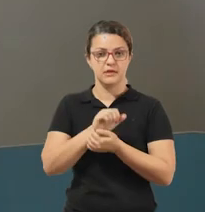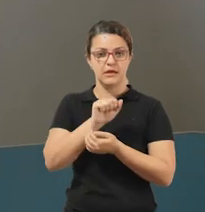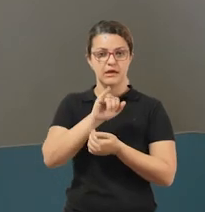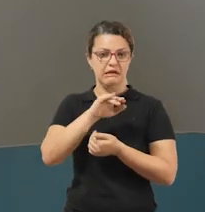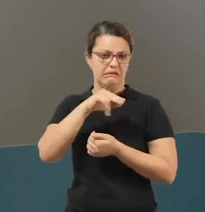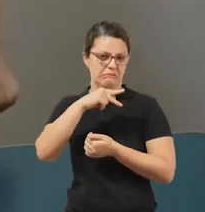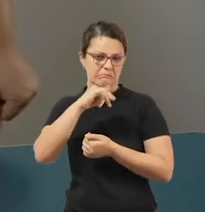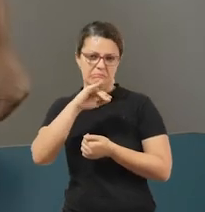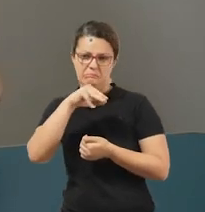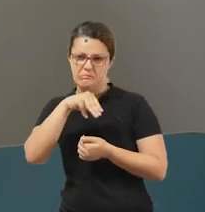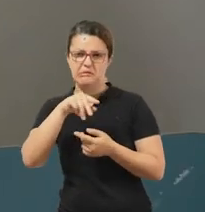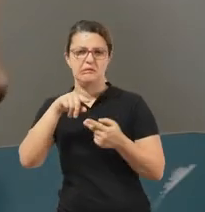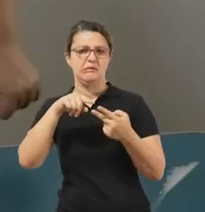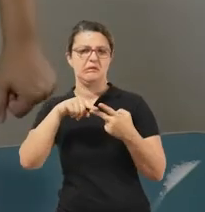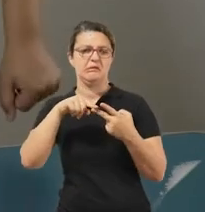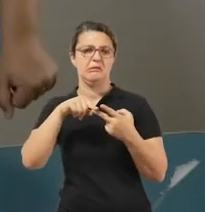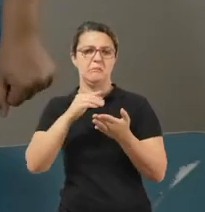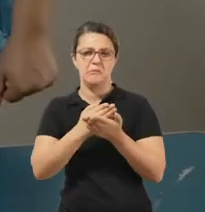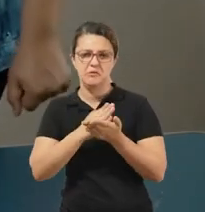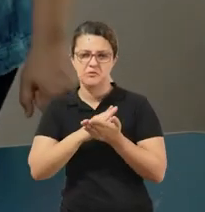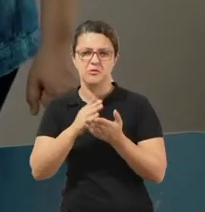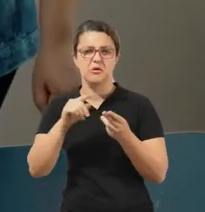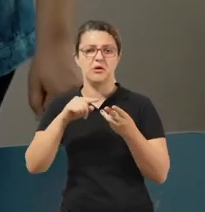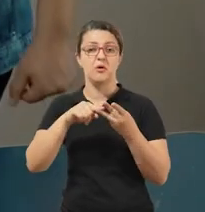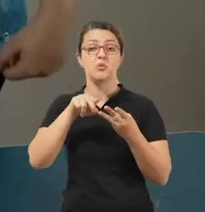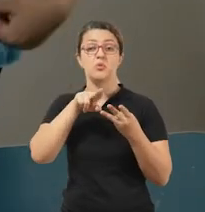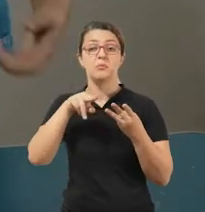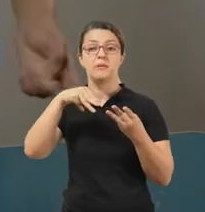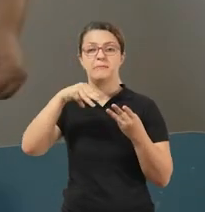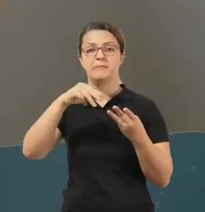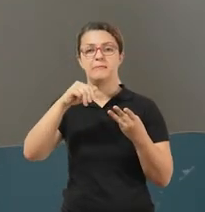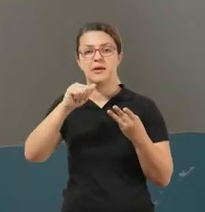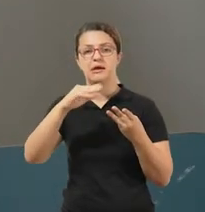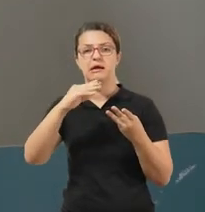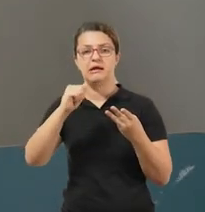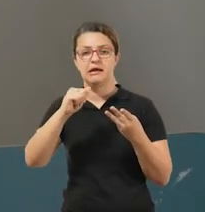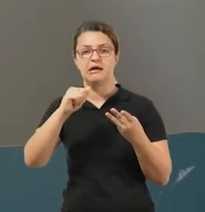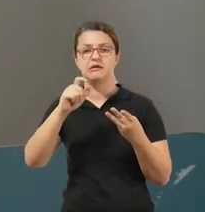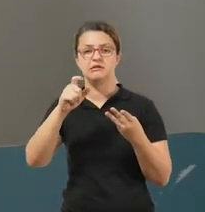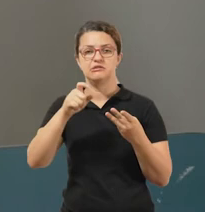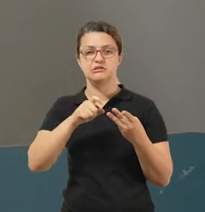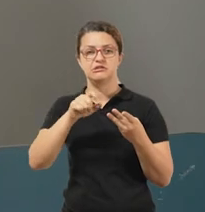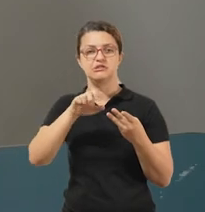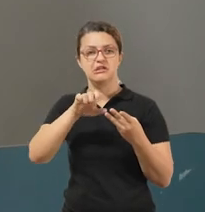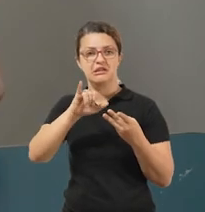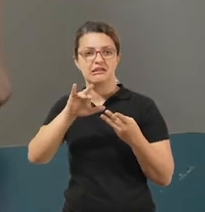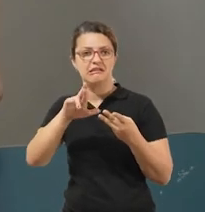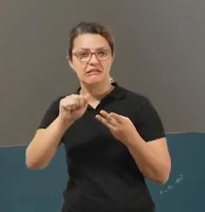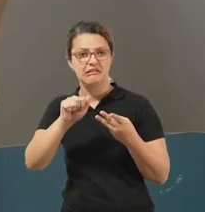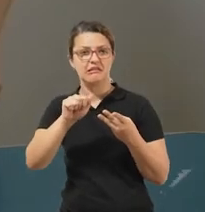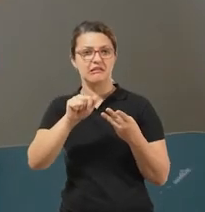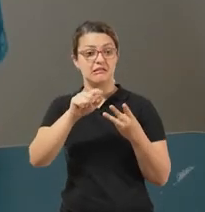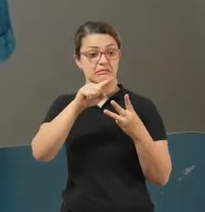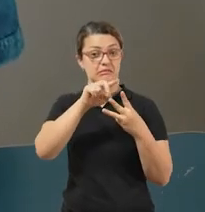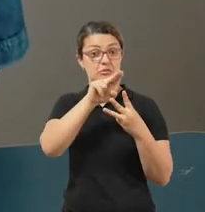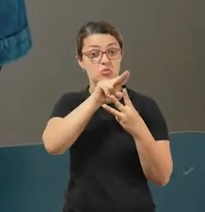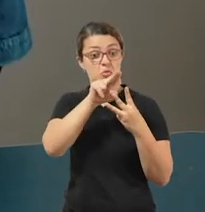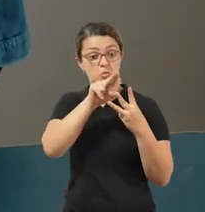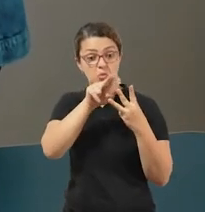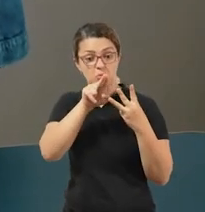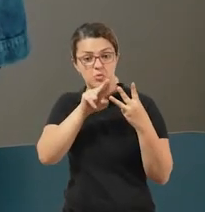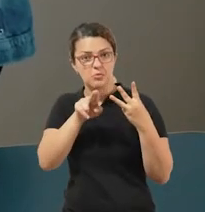Aipim, mandioca ou macaxeira. Dependendo do estado do Brasil que você esteja, a mandioca pode ser conhecida como